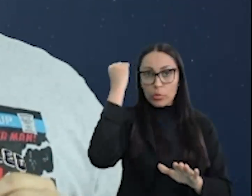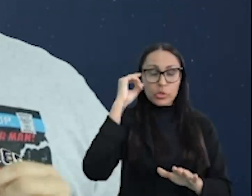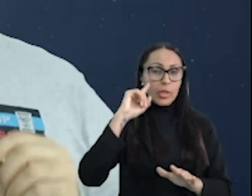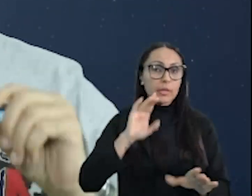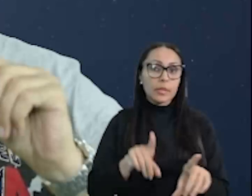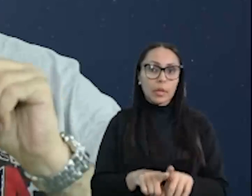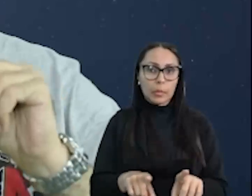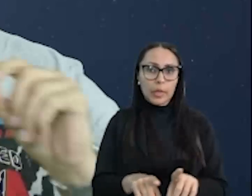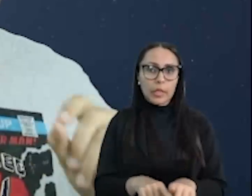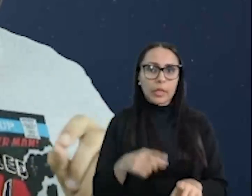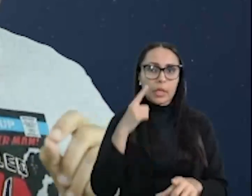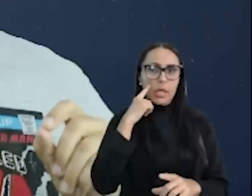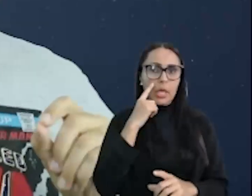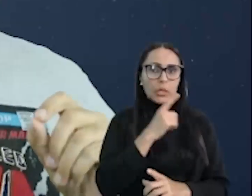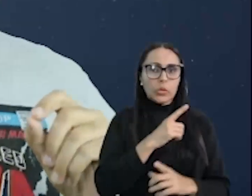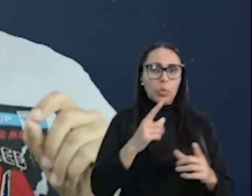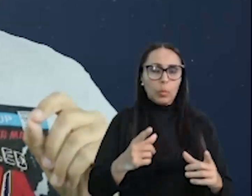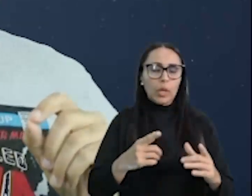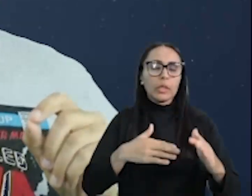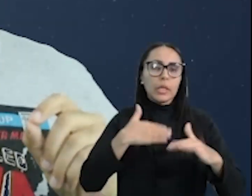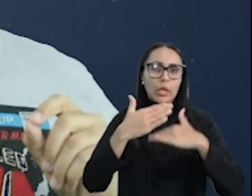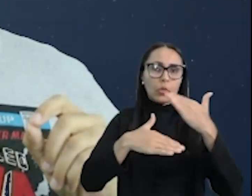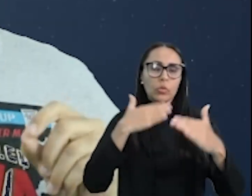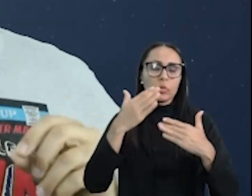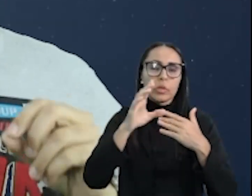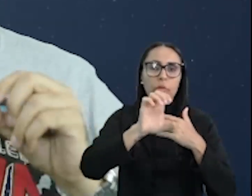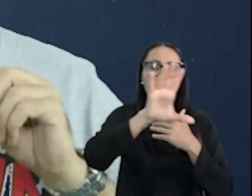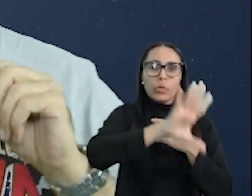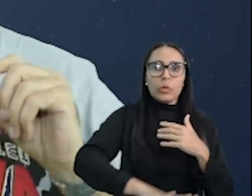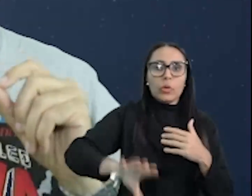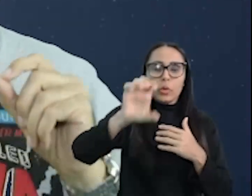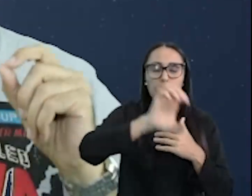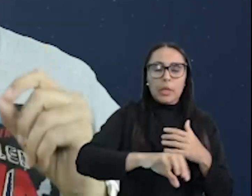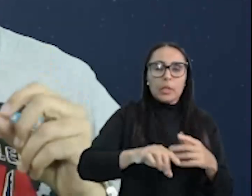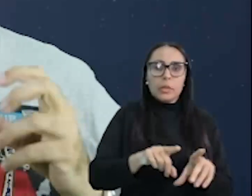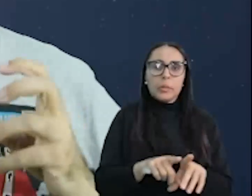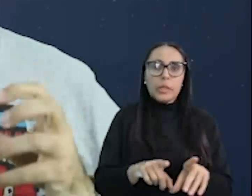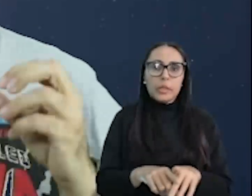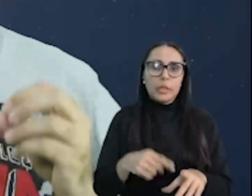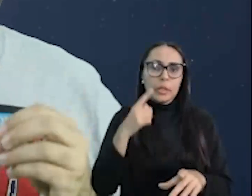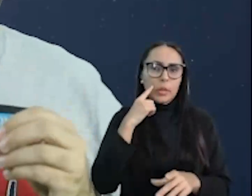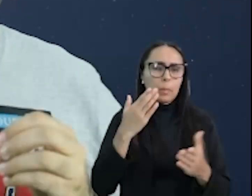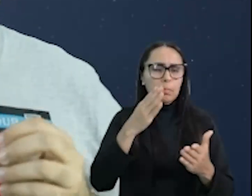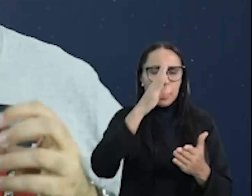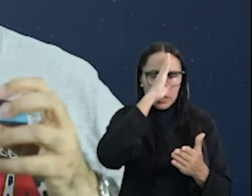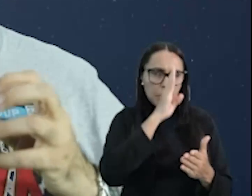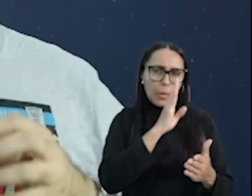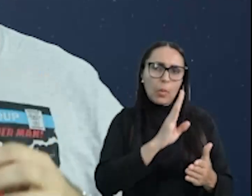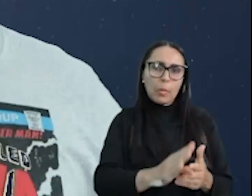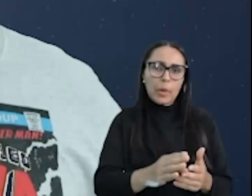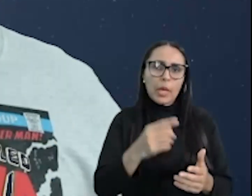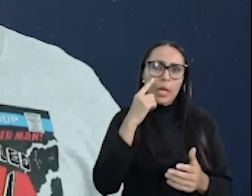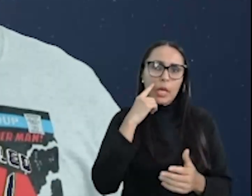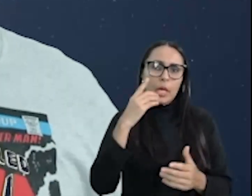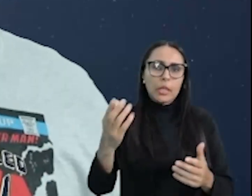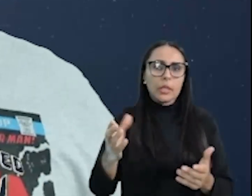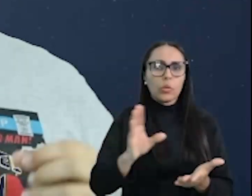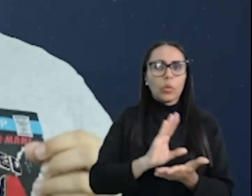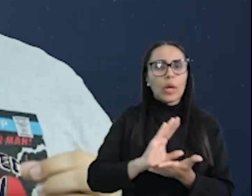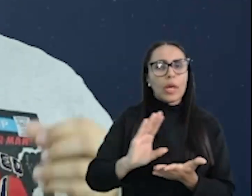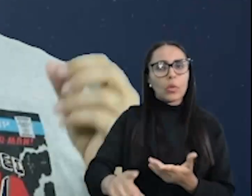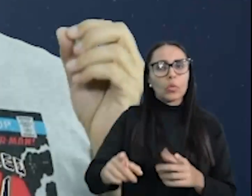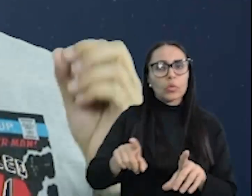também do plano de reconstrução da Europa. A reconstrução da Europa se deu principalmente com recursos